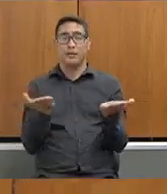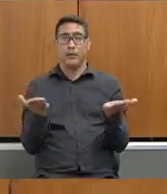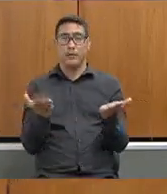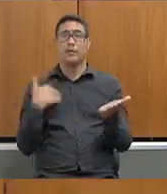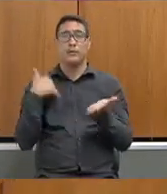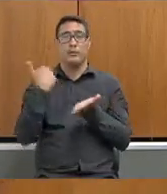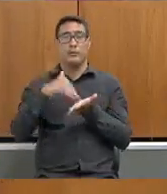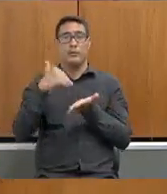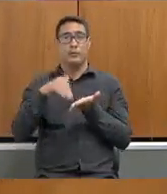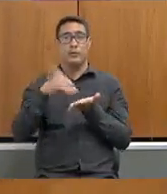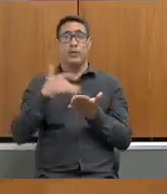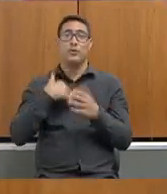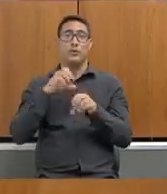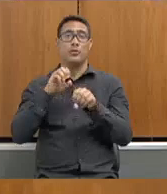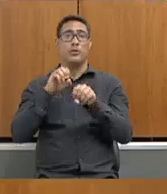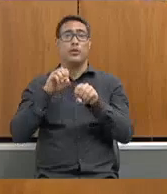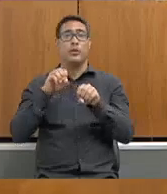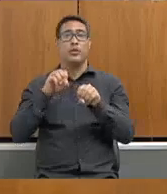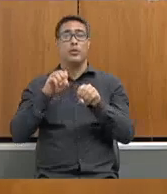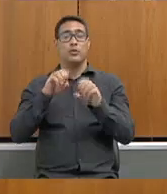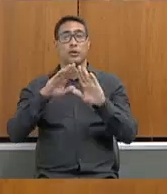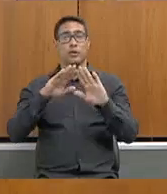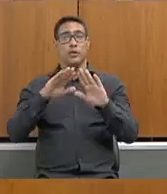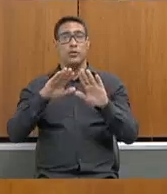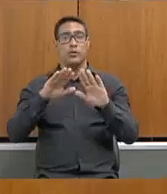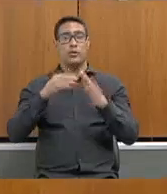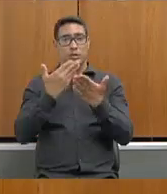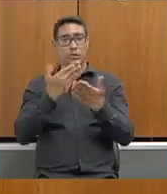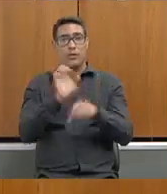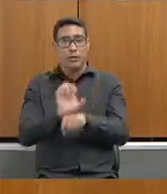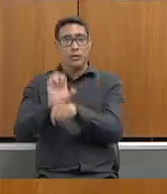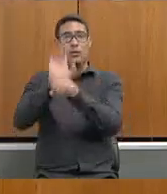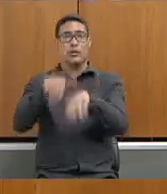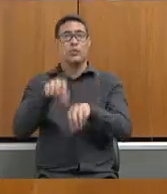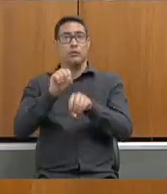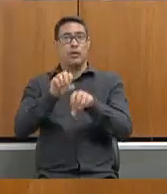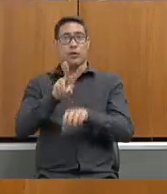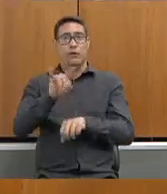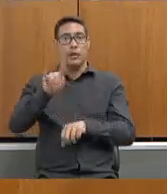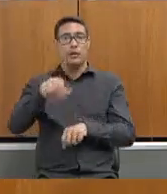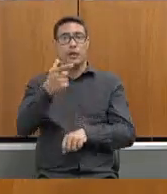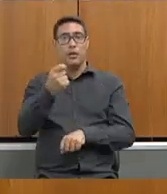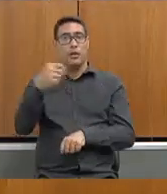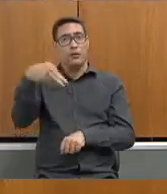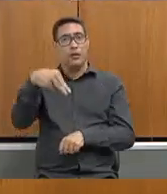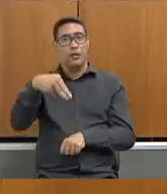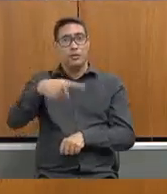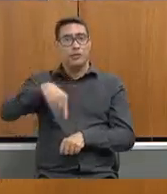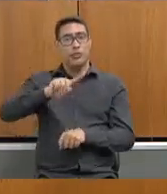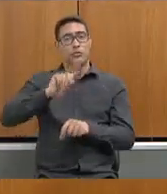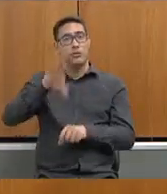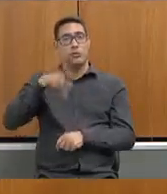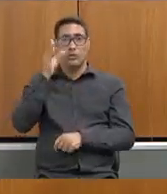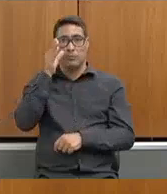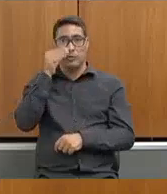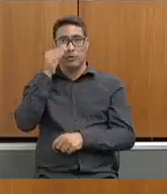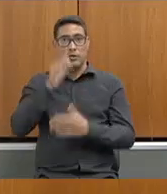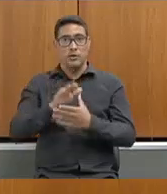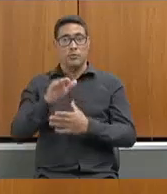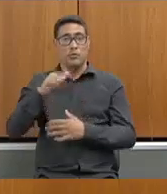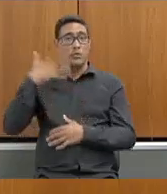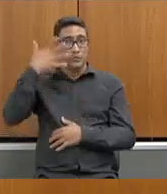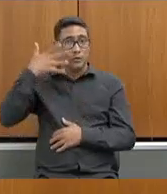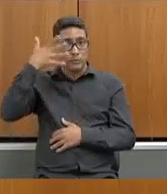secretário de Estado da Educação, Igor de Alvarenga Oliveira, que disporá de até 20 minutos para sua exposição. Lembrando que as